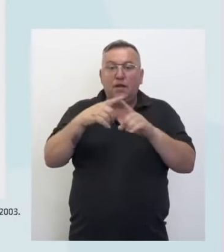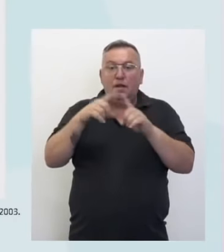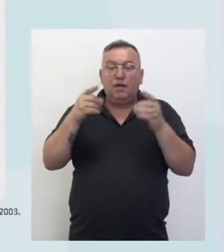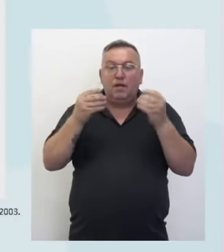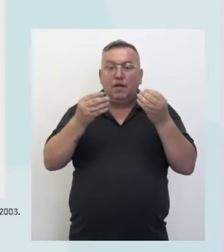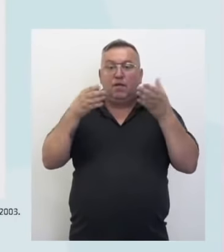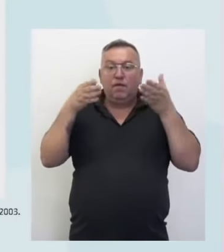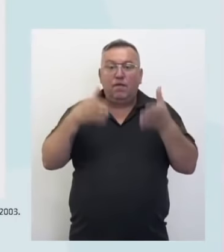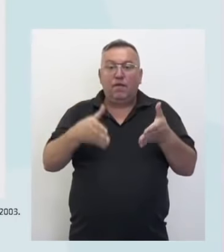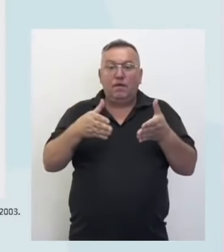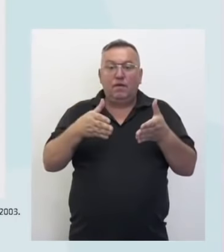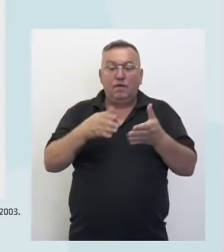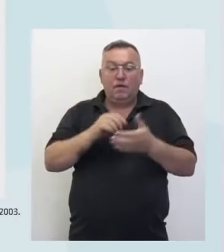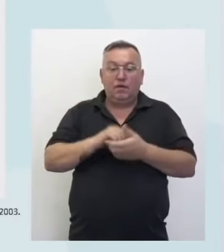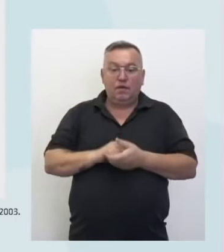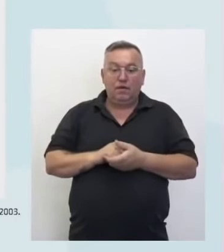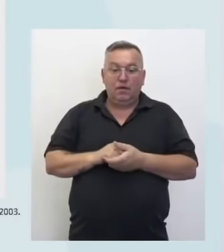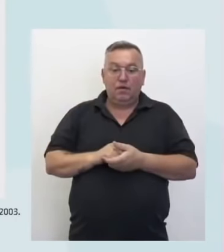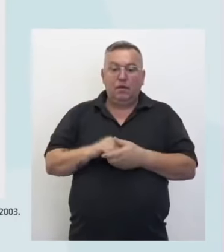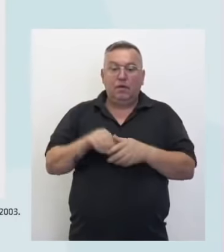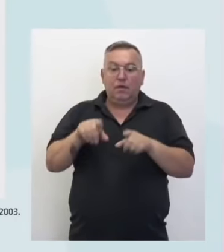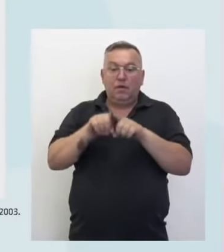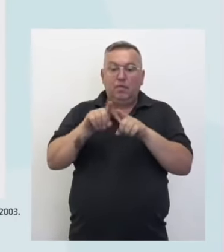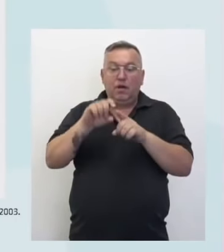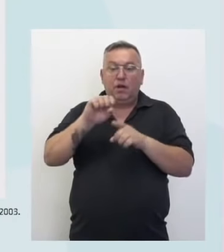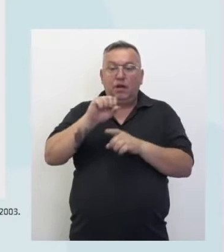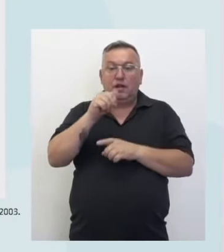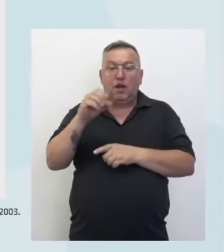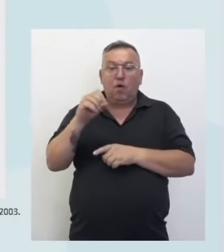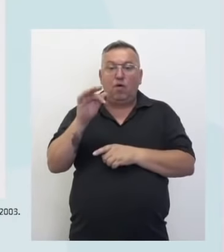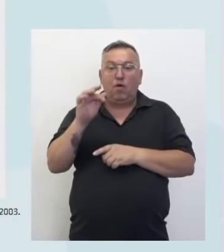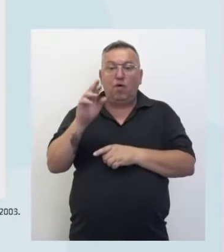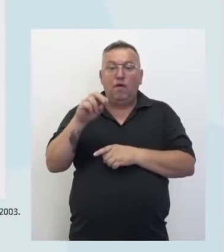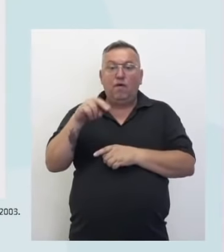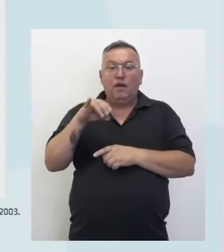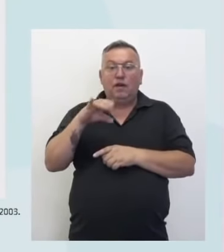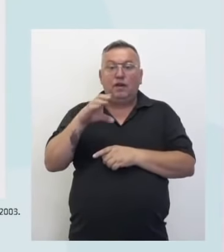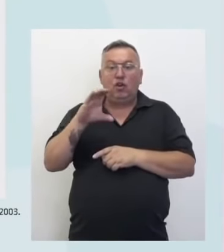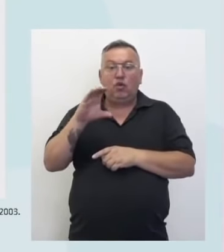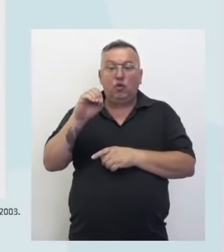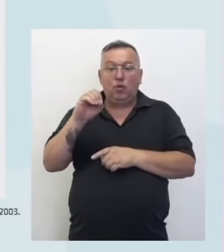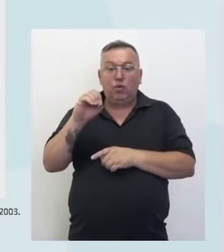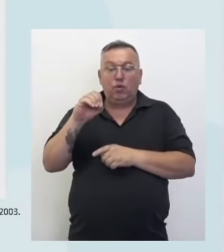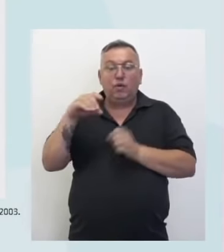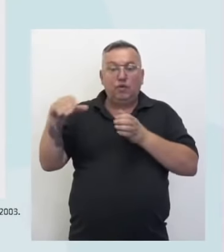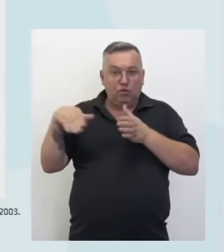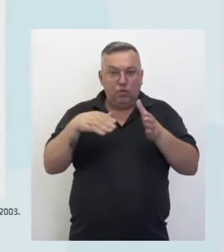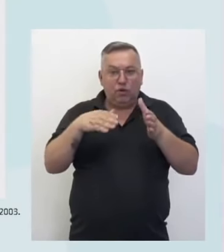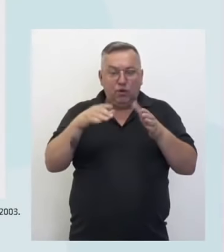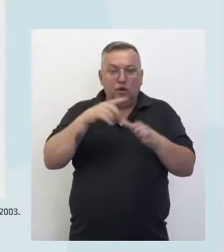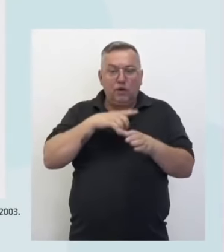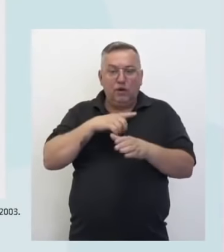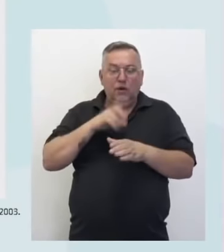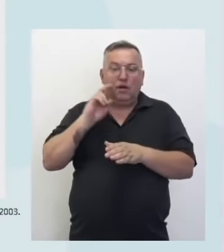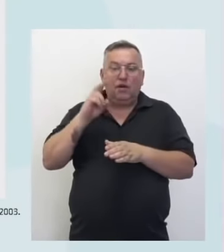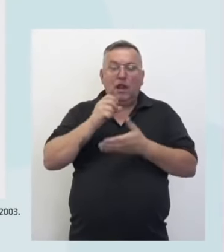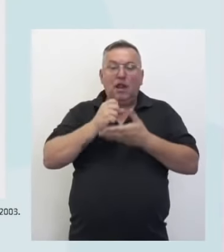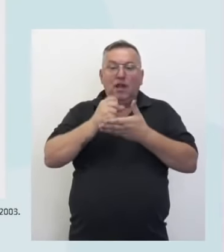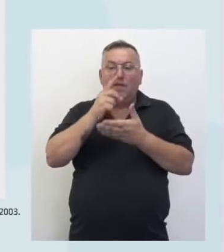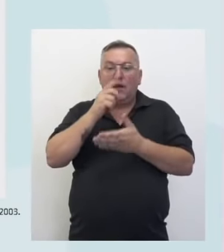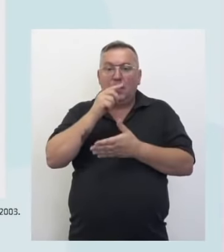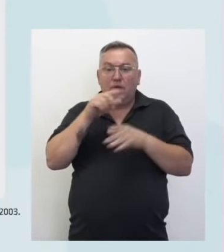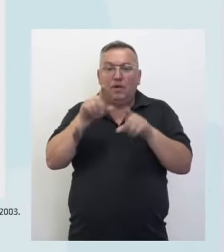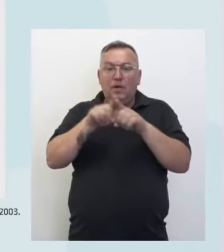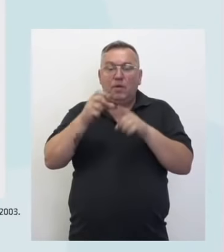ênfase aí para a bacia hidrográfica do São Francisco, principalmente por causa do rio São Francisco, que ele acaba levando água aí